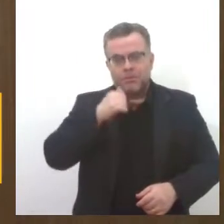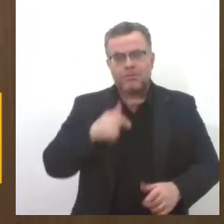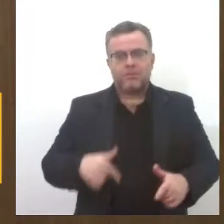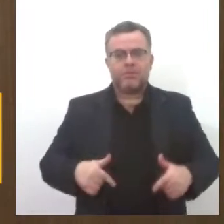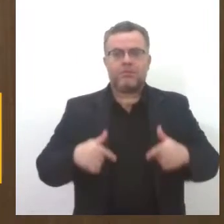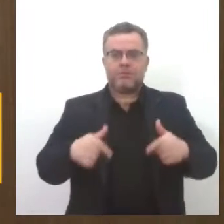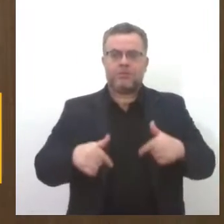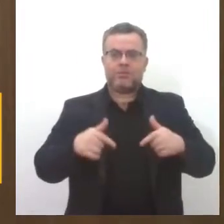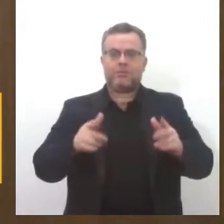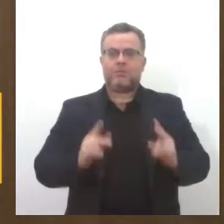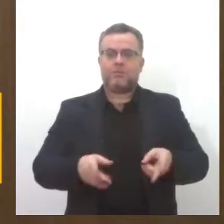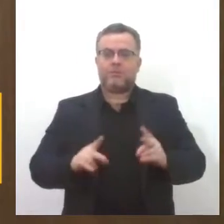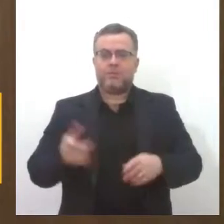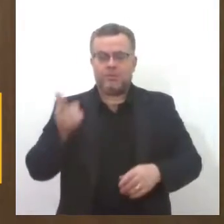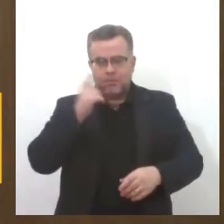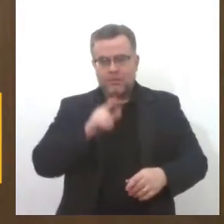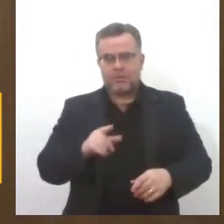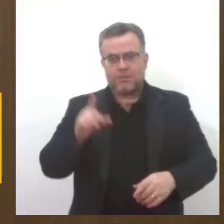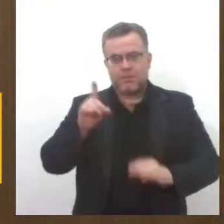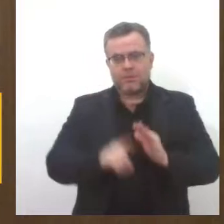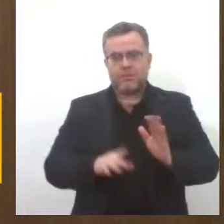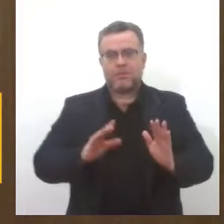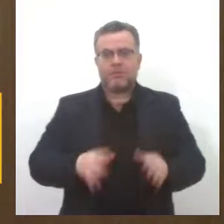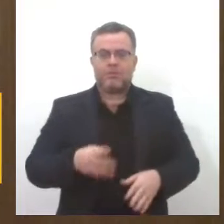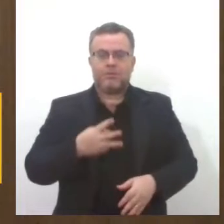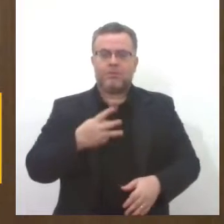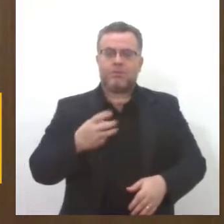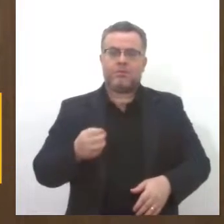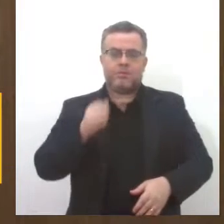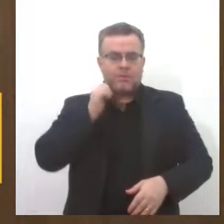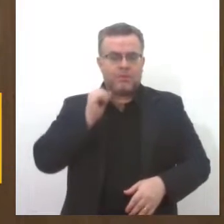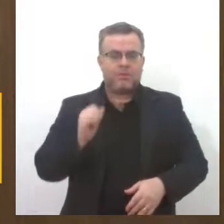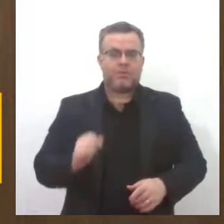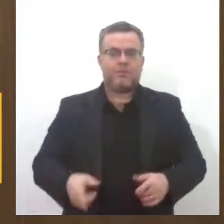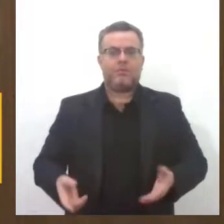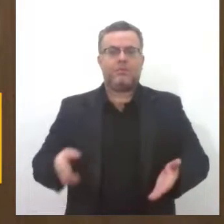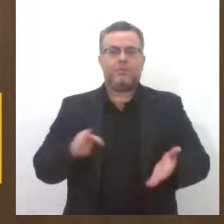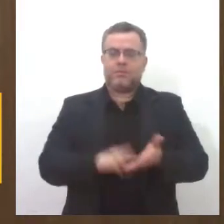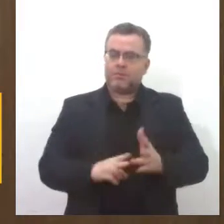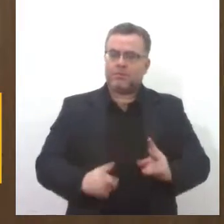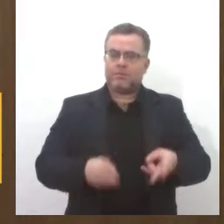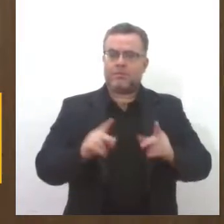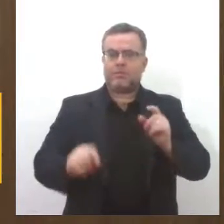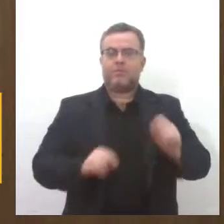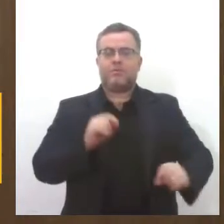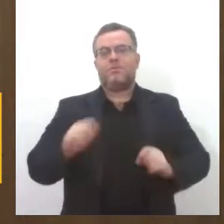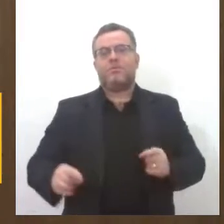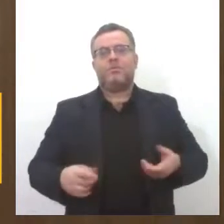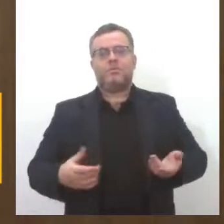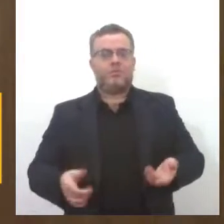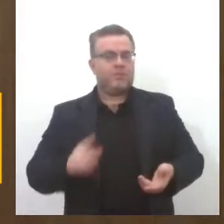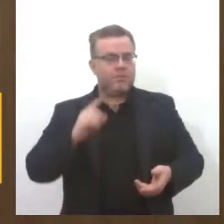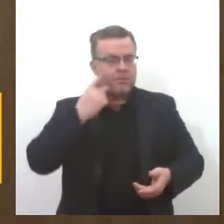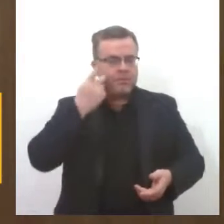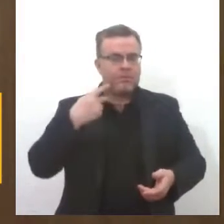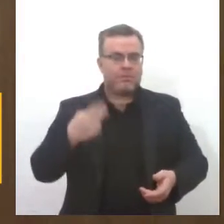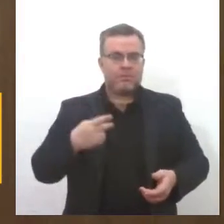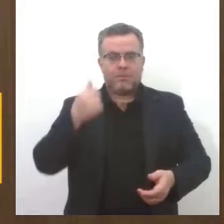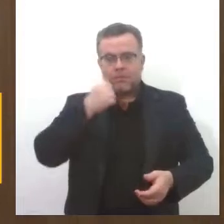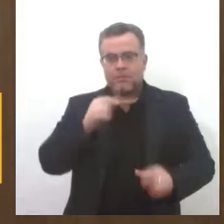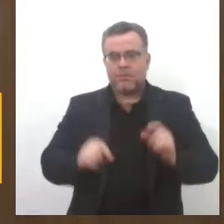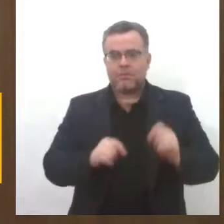conquista de seus direitos. A data é celebrada no dia 30 de abril e para marcar esse dia, a Procuradoria Especial da Mulher da Alese